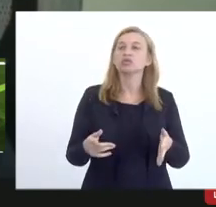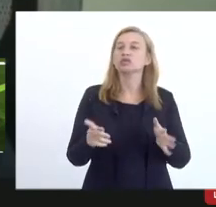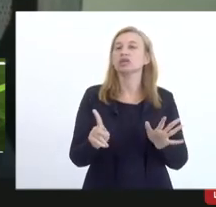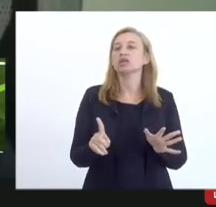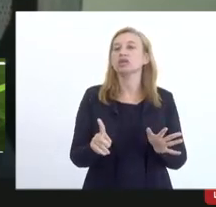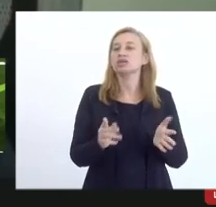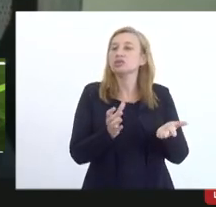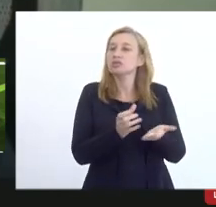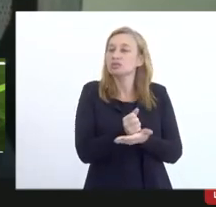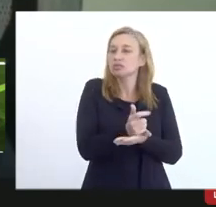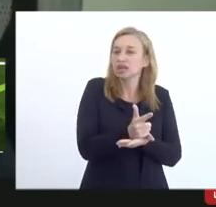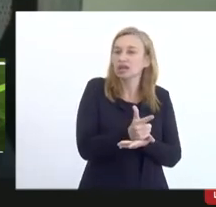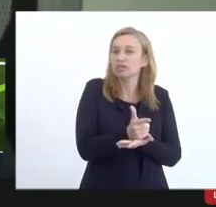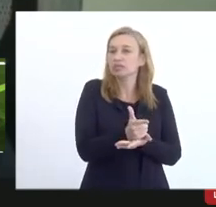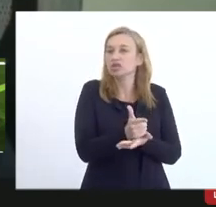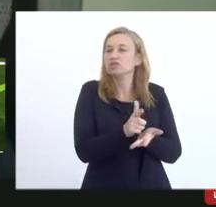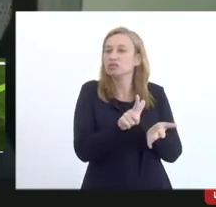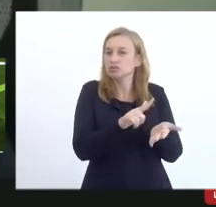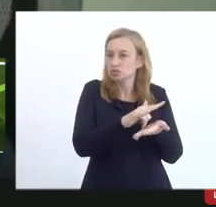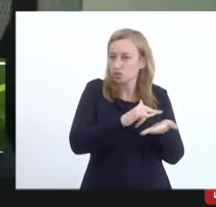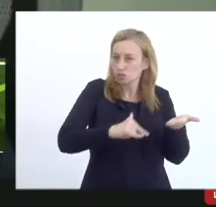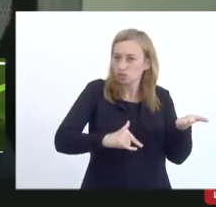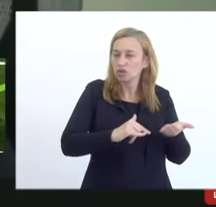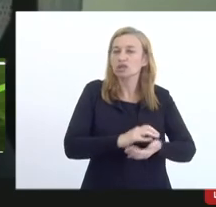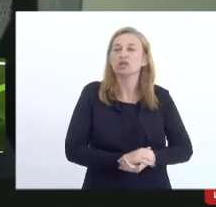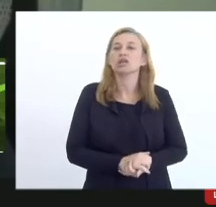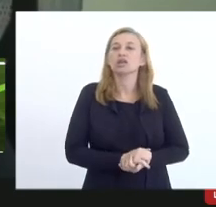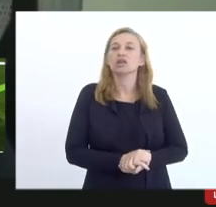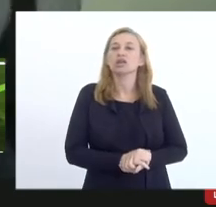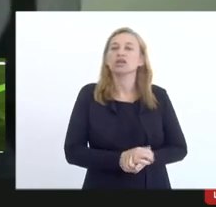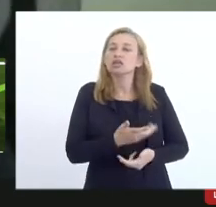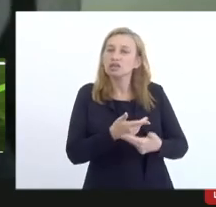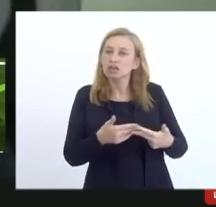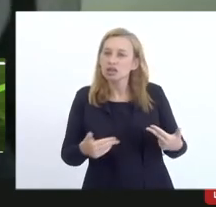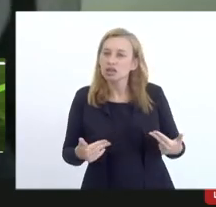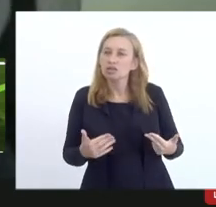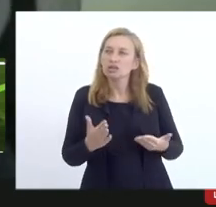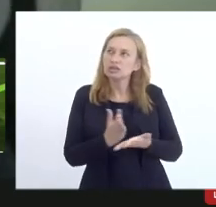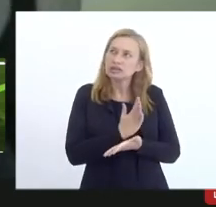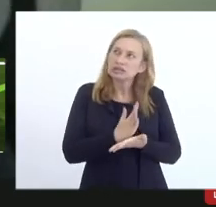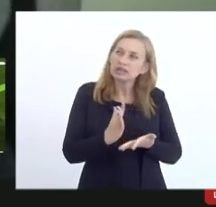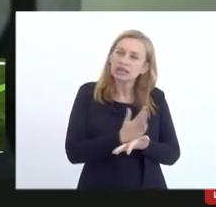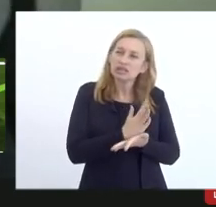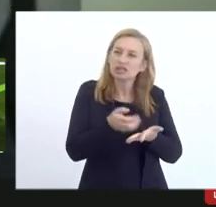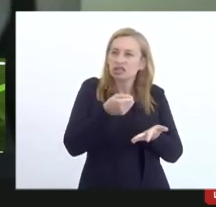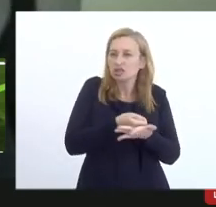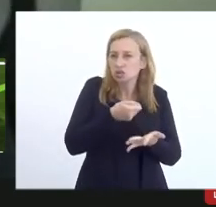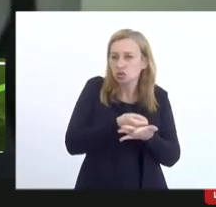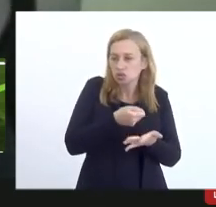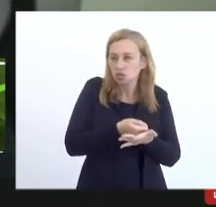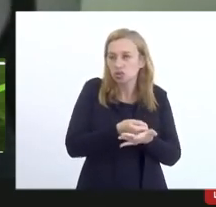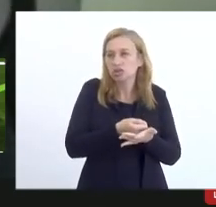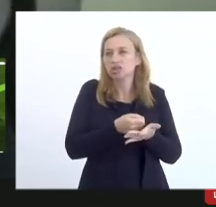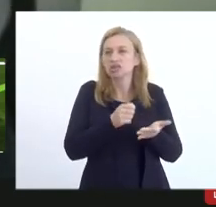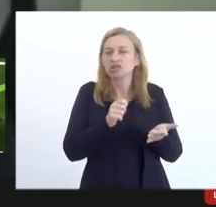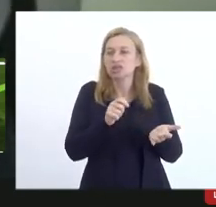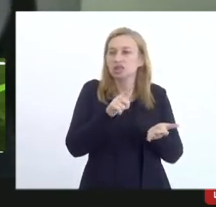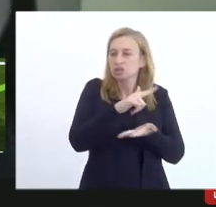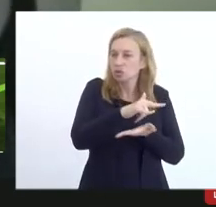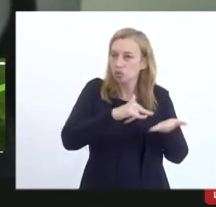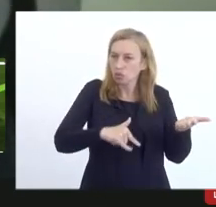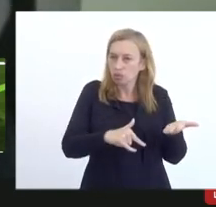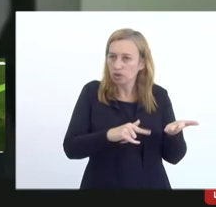contas. Muitas coisas em relação a exigências de prestação de contas não são